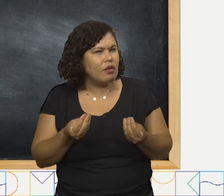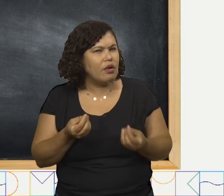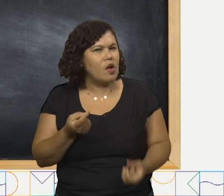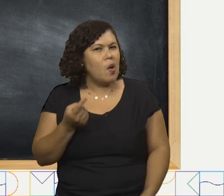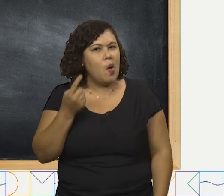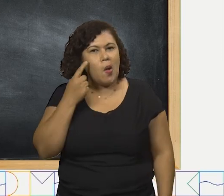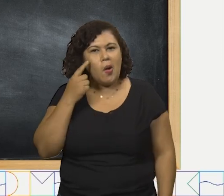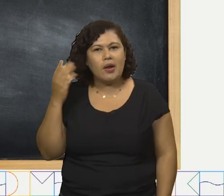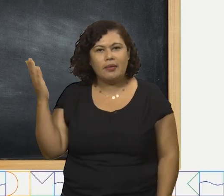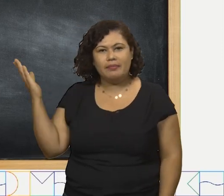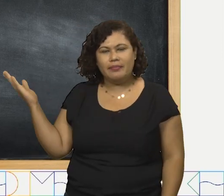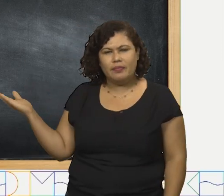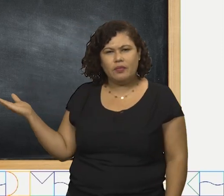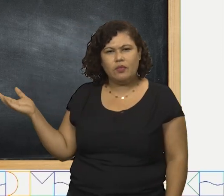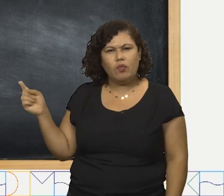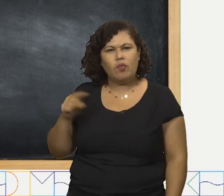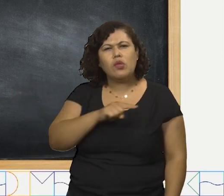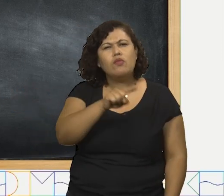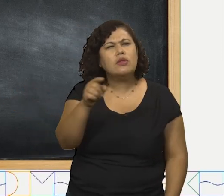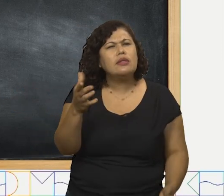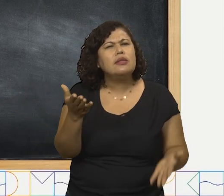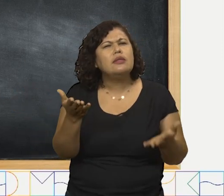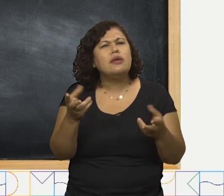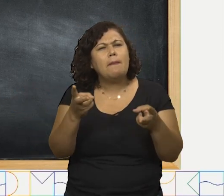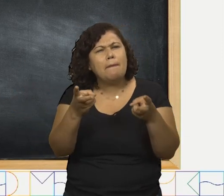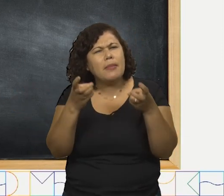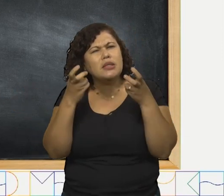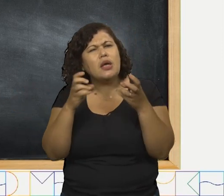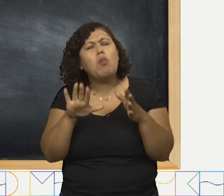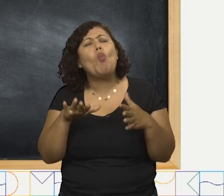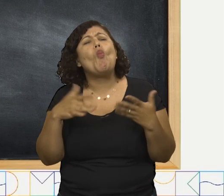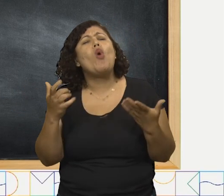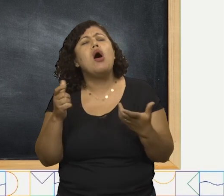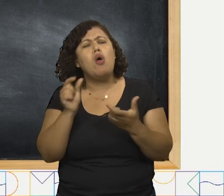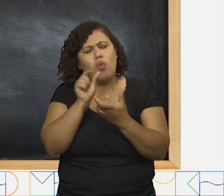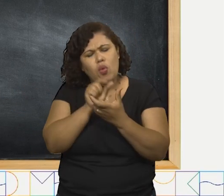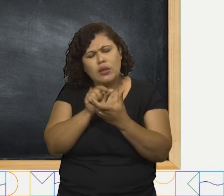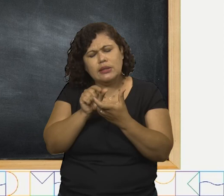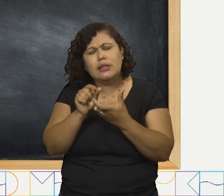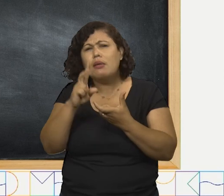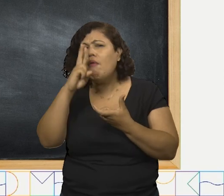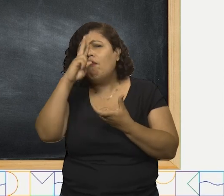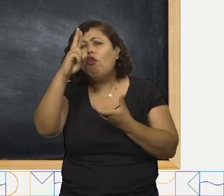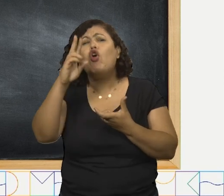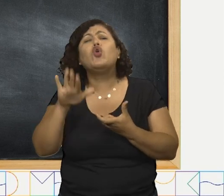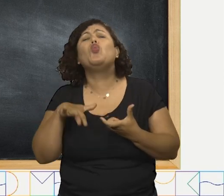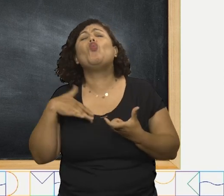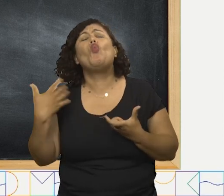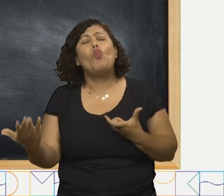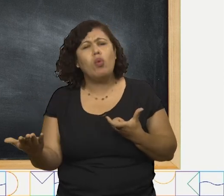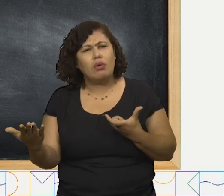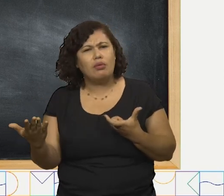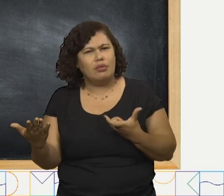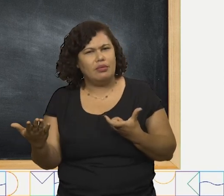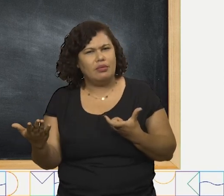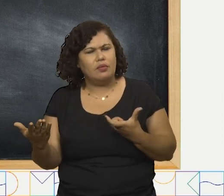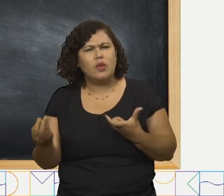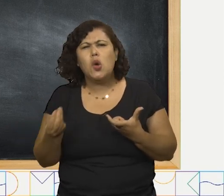a sílaba tônica, a sílaba mais forte desta palavra? Como podemos